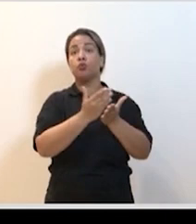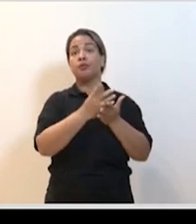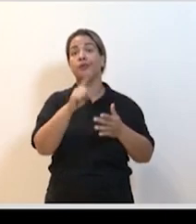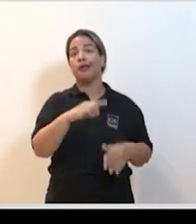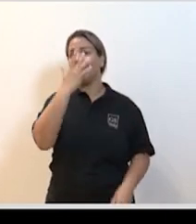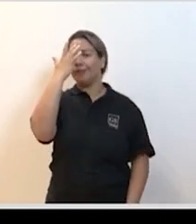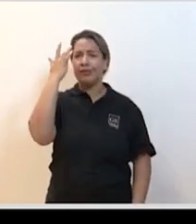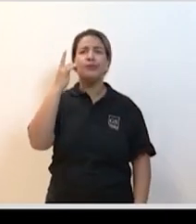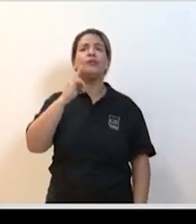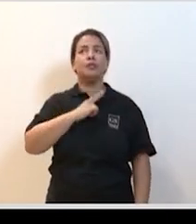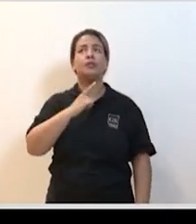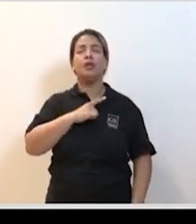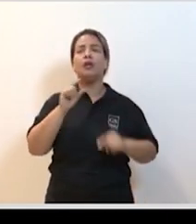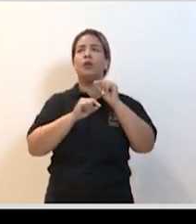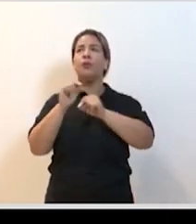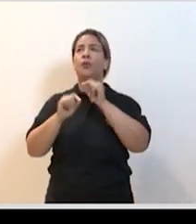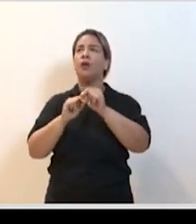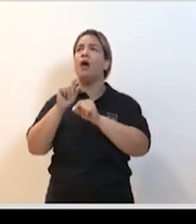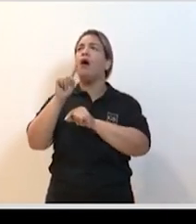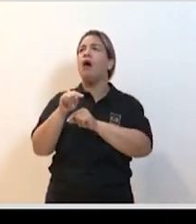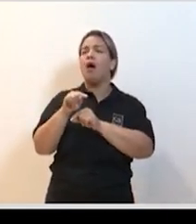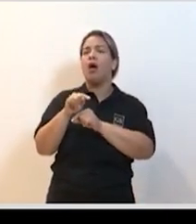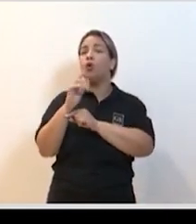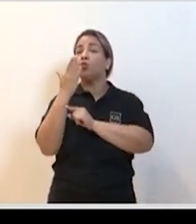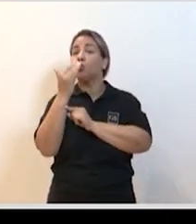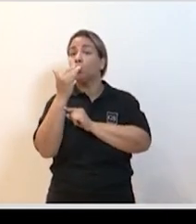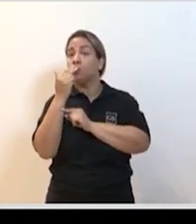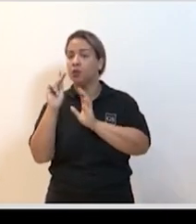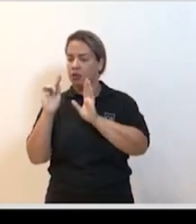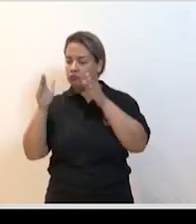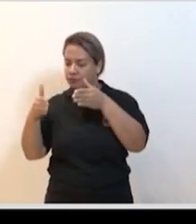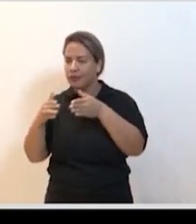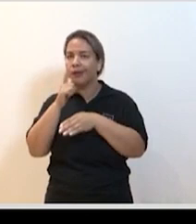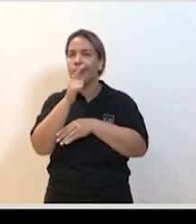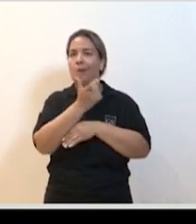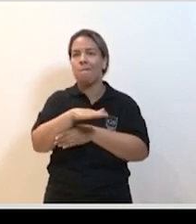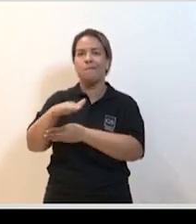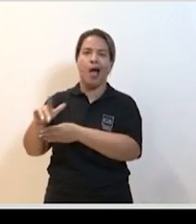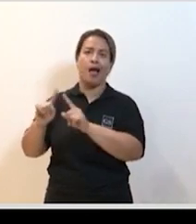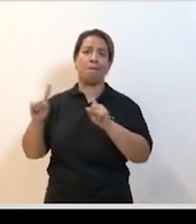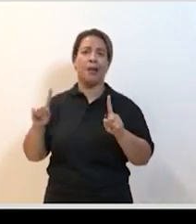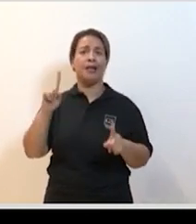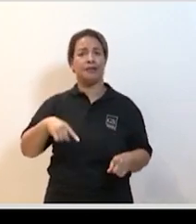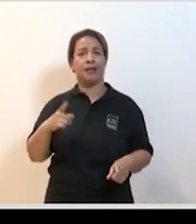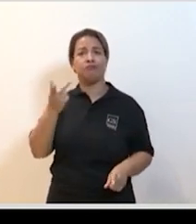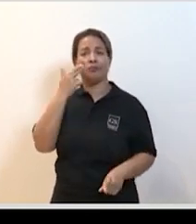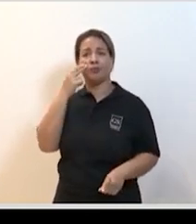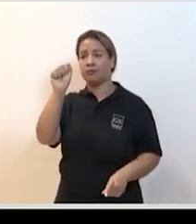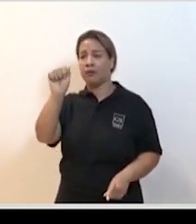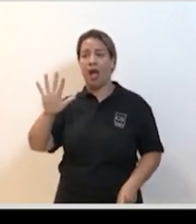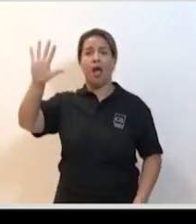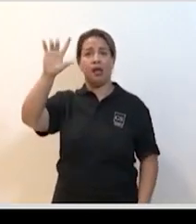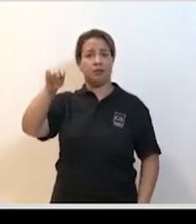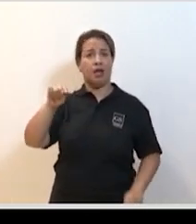que tiveram acesso a esse mercado, a um mercado de comidas do mar, principalmente, mas um mercado em que é muito comum na Ásia, de uma forma geral, e em